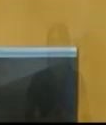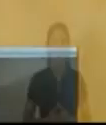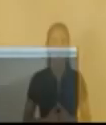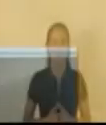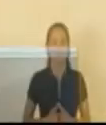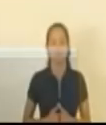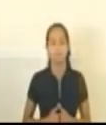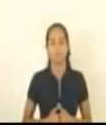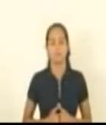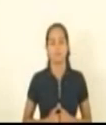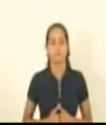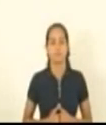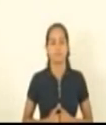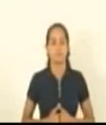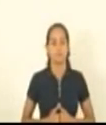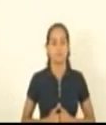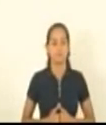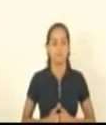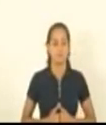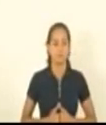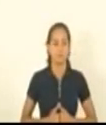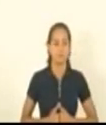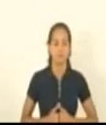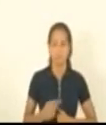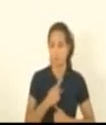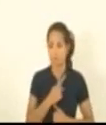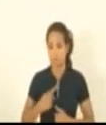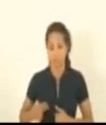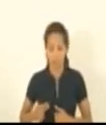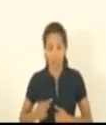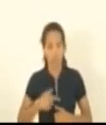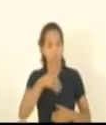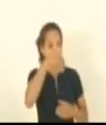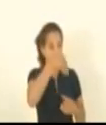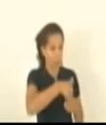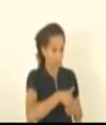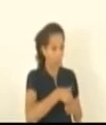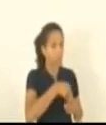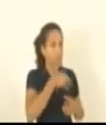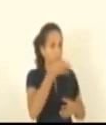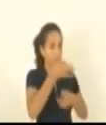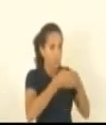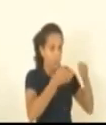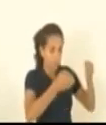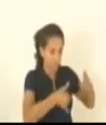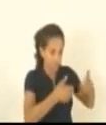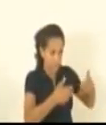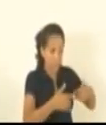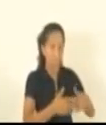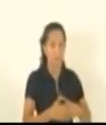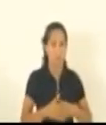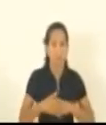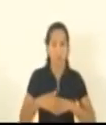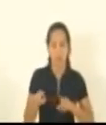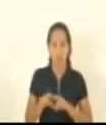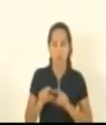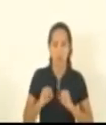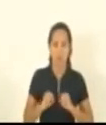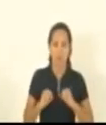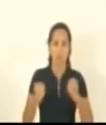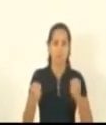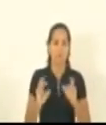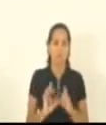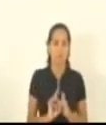Você vai fazer o justificativo de Ao canto. Seu presidente, justificativo de voto? Só para constar que eu também defendo o liberalismo